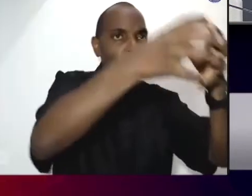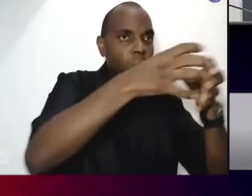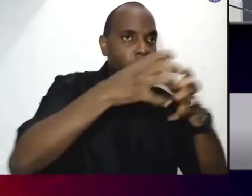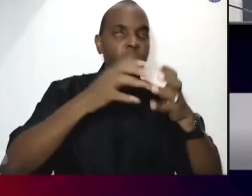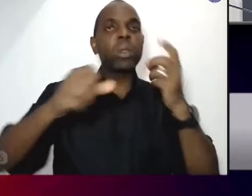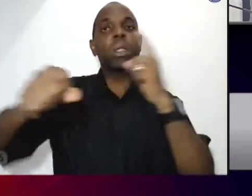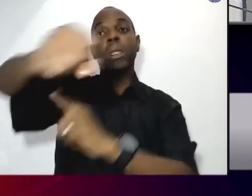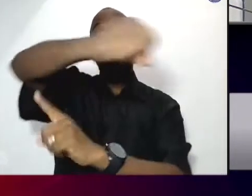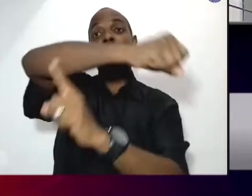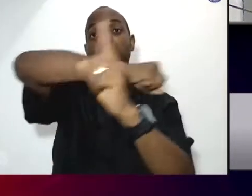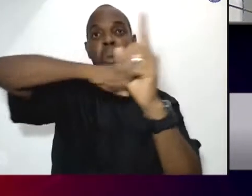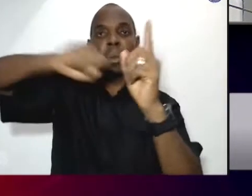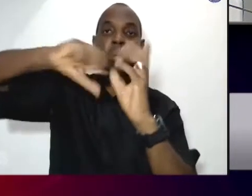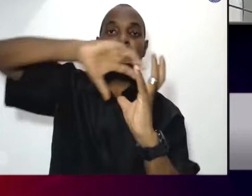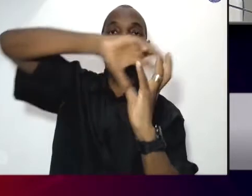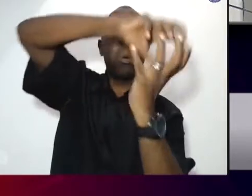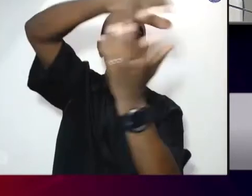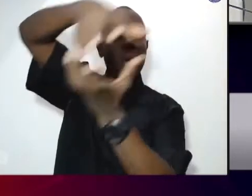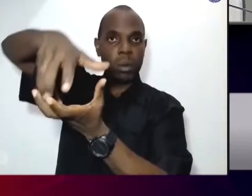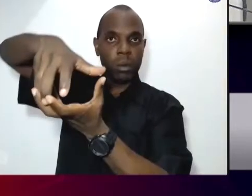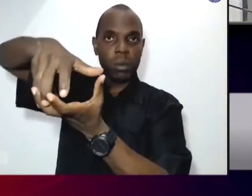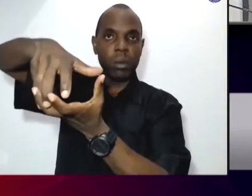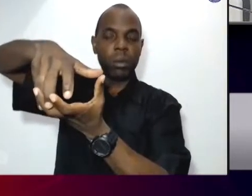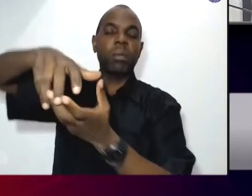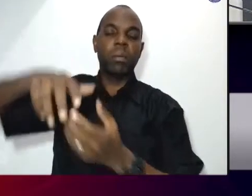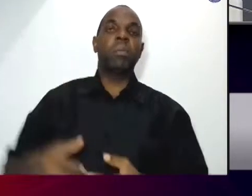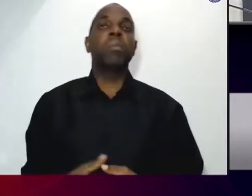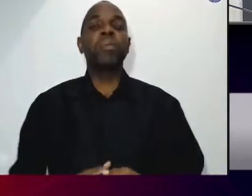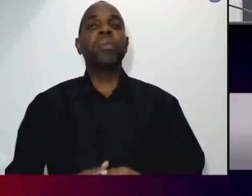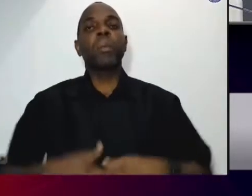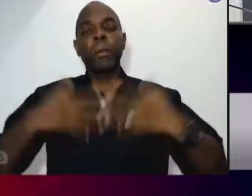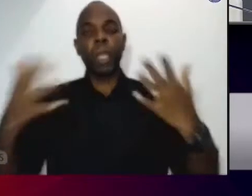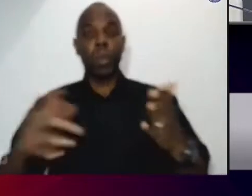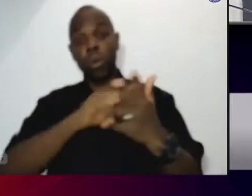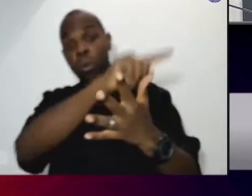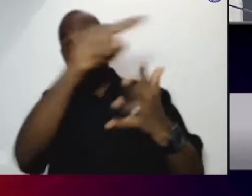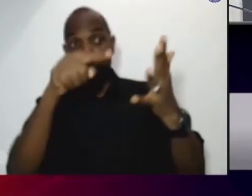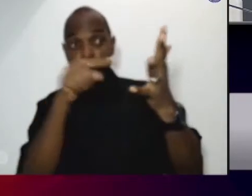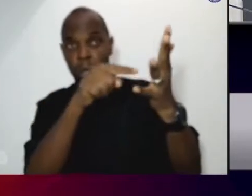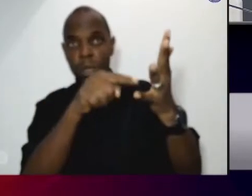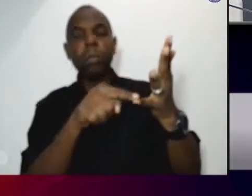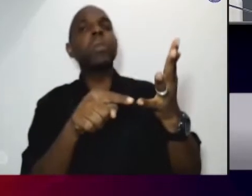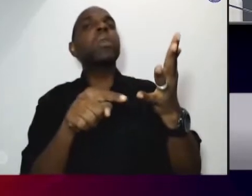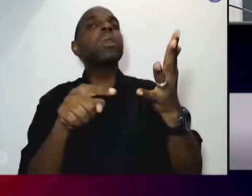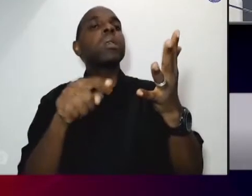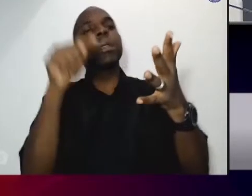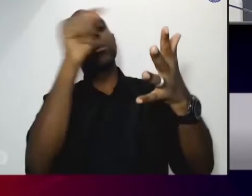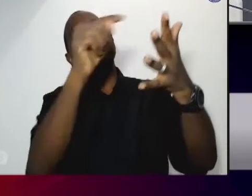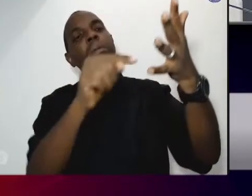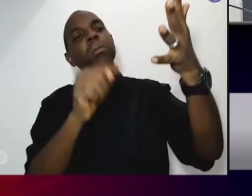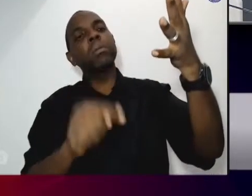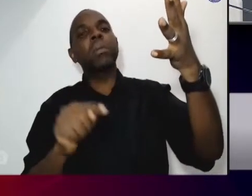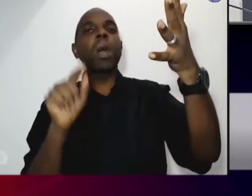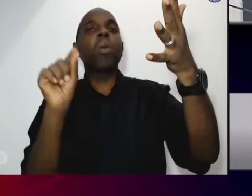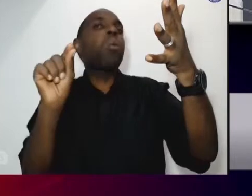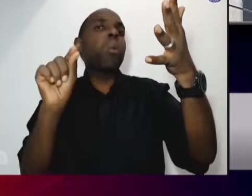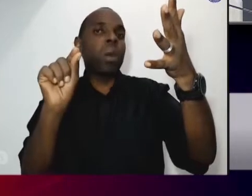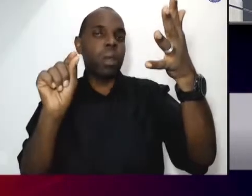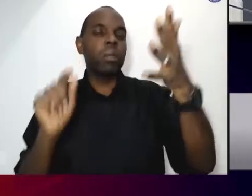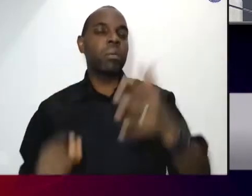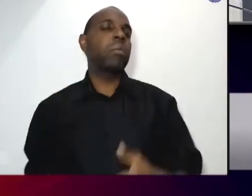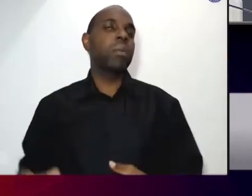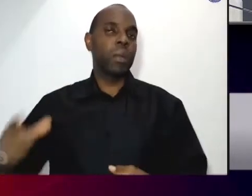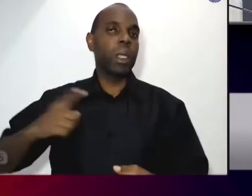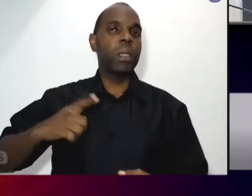planeta, nossa casa comum. E os objetivos específicos? Os objetivos específicos, eu tenho certeza que